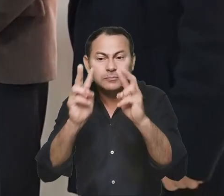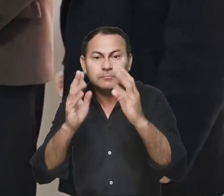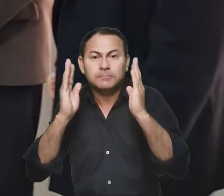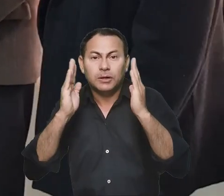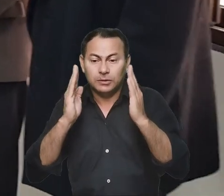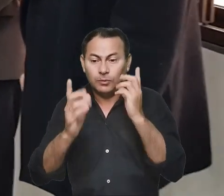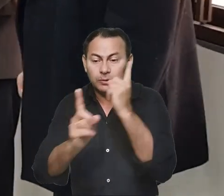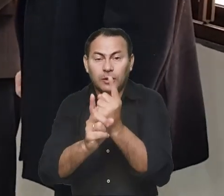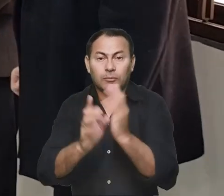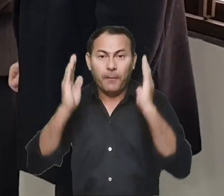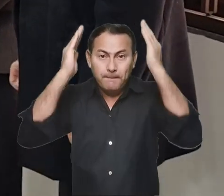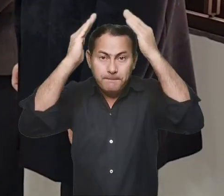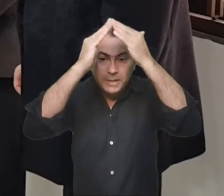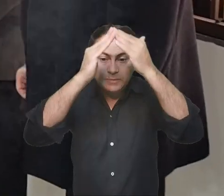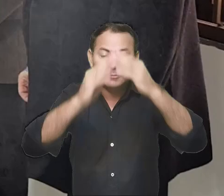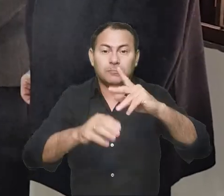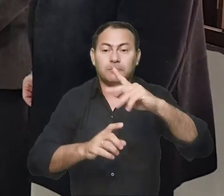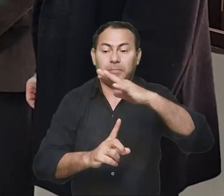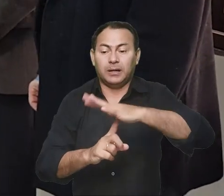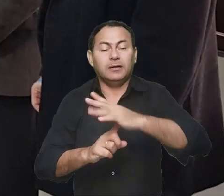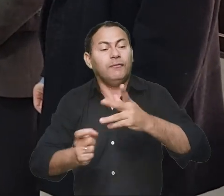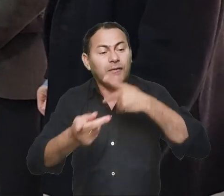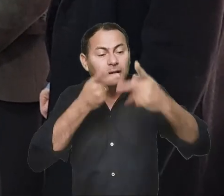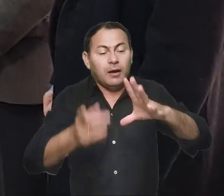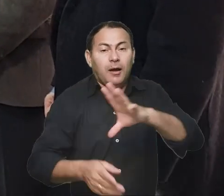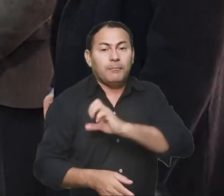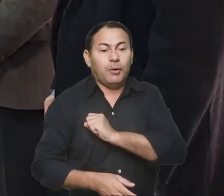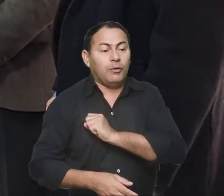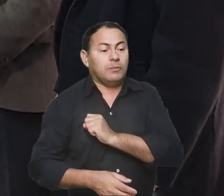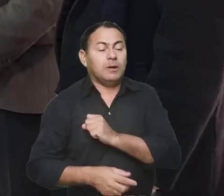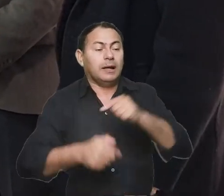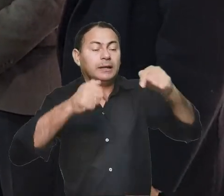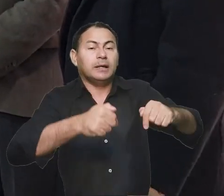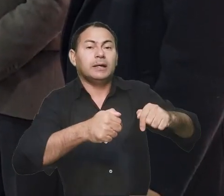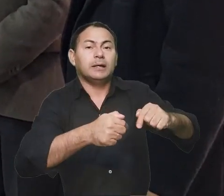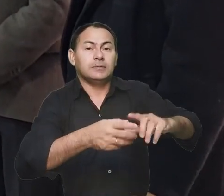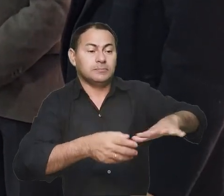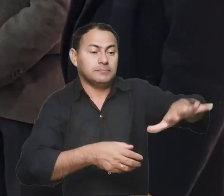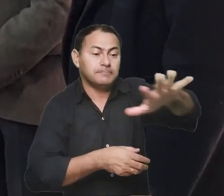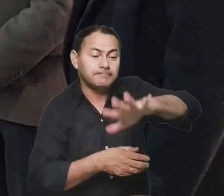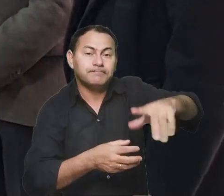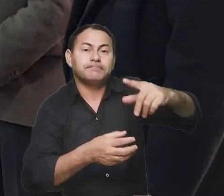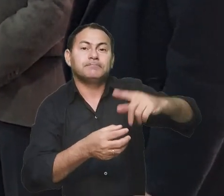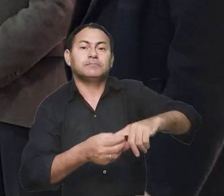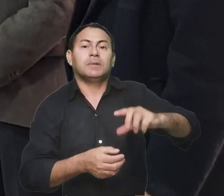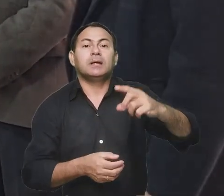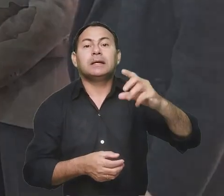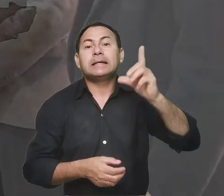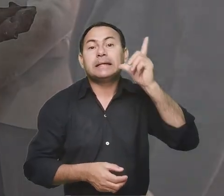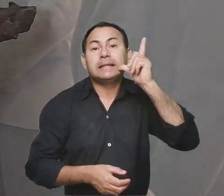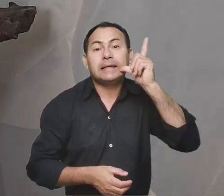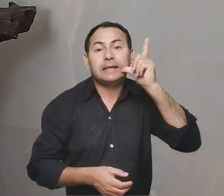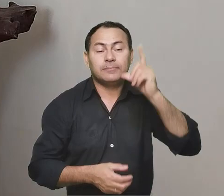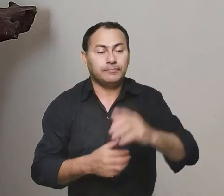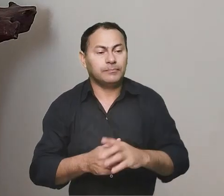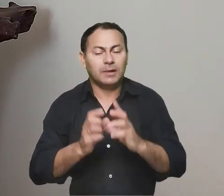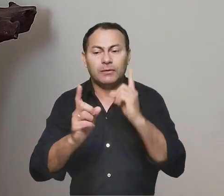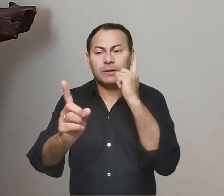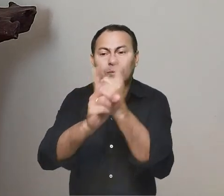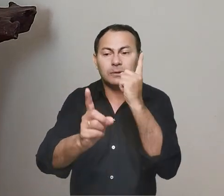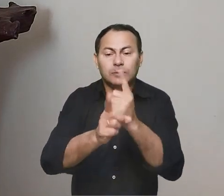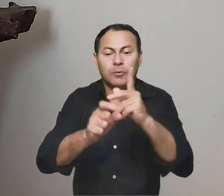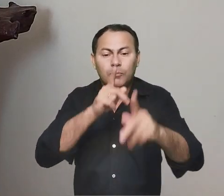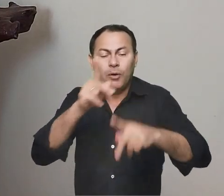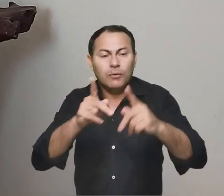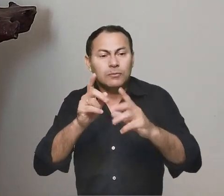bispos do Paraná e falava com muito amor da missão aqui na Guiné-Bissau. E aos poucos, ele foi encantando os